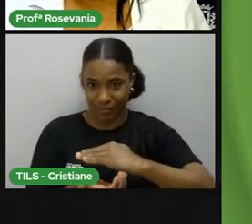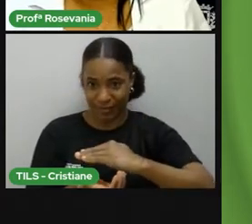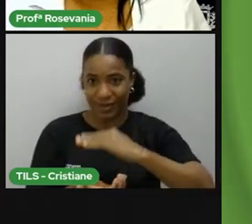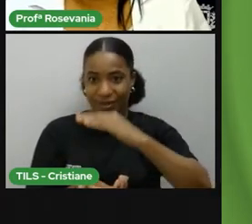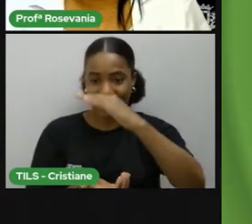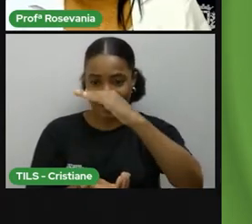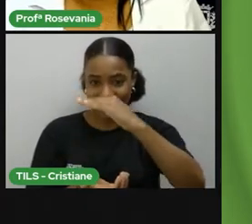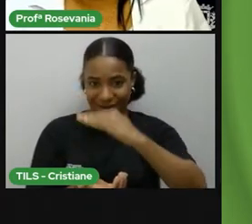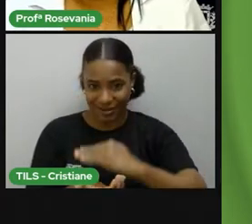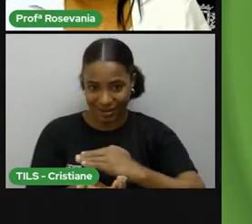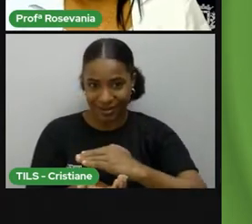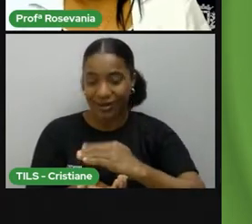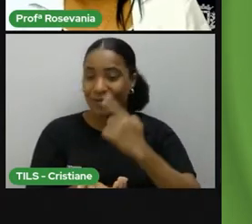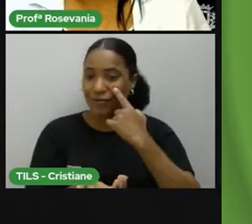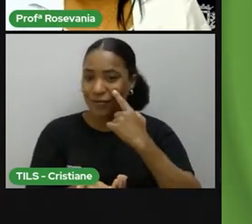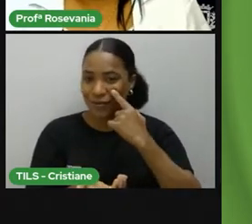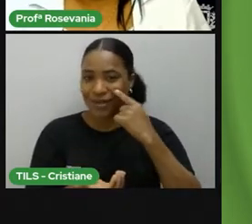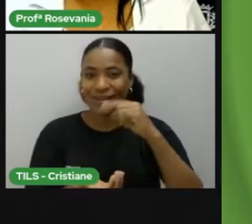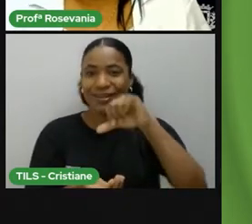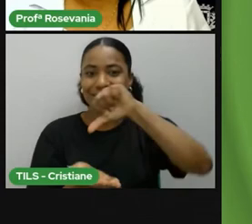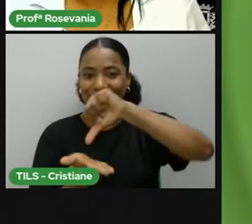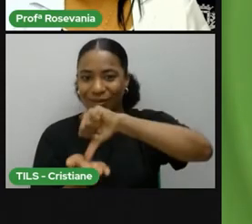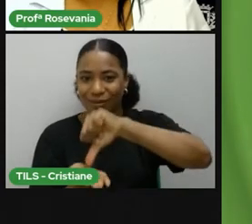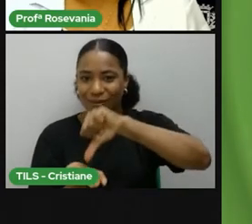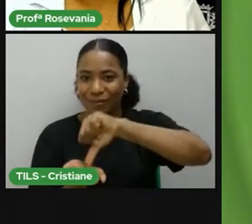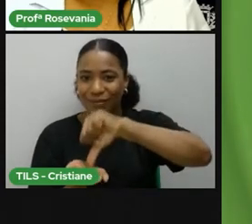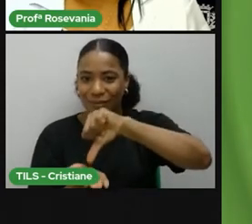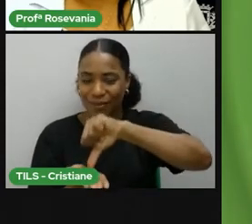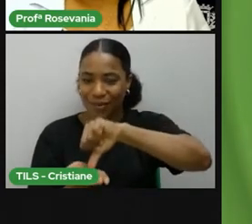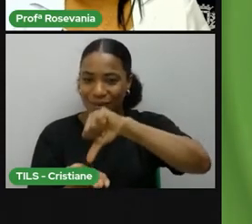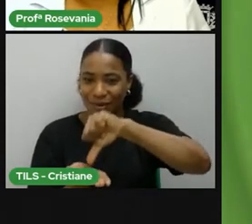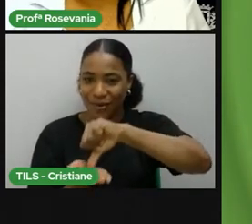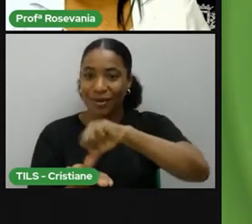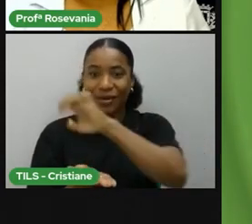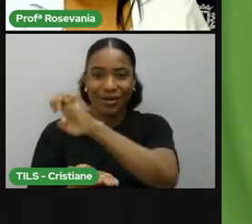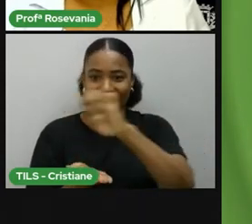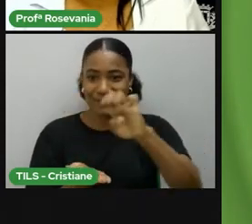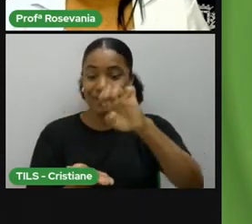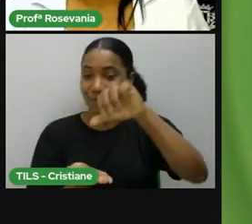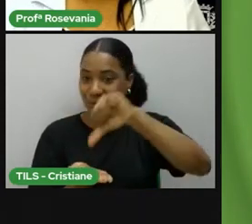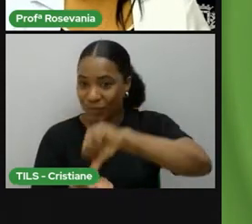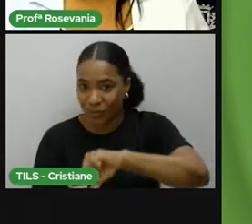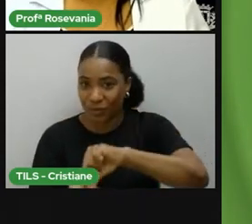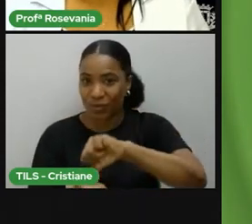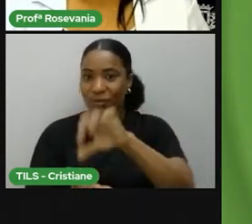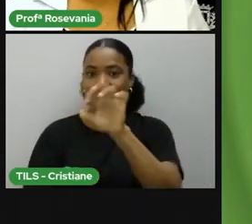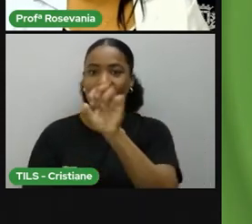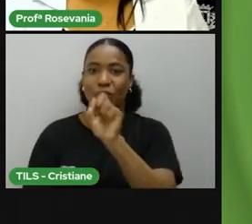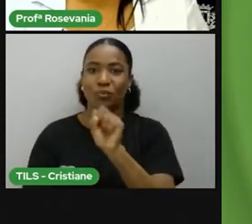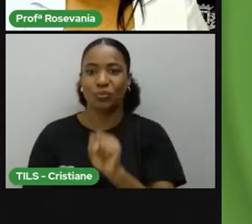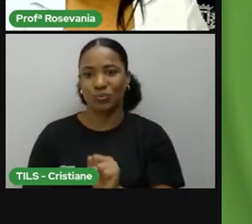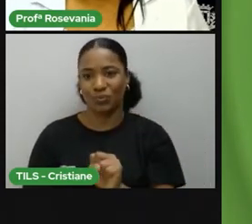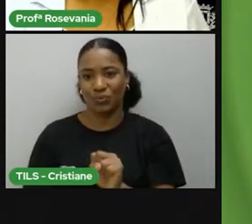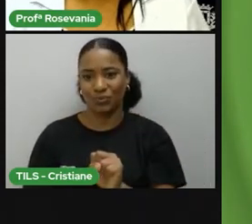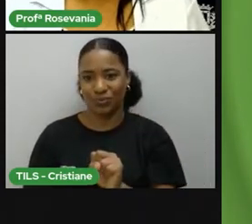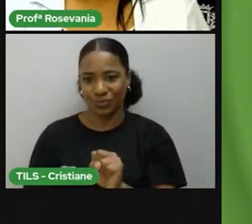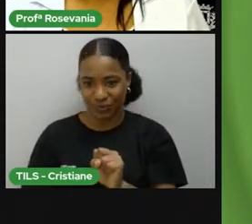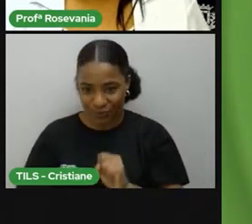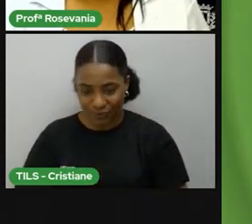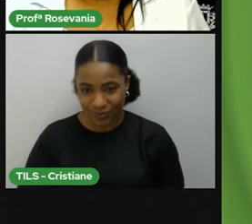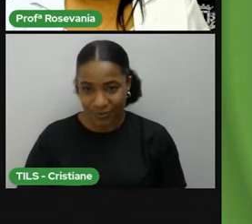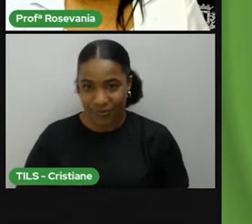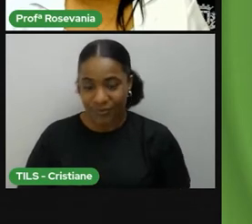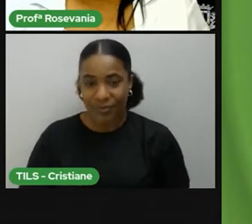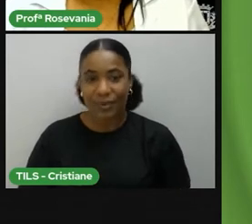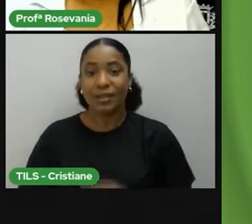bondinha aqui, tá vendo, da Terra, que está abaixo da linha do Equador, nós chamamos de hemisfério sul. Então,